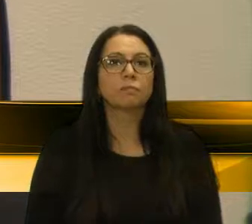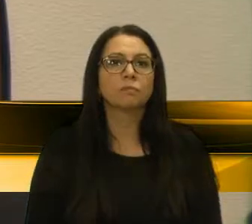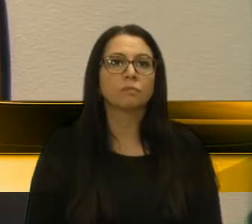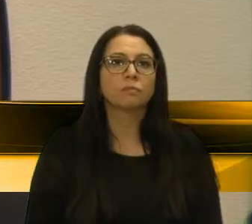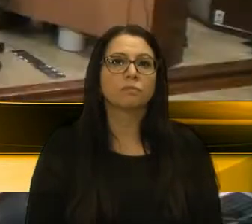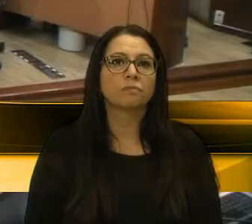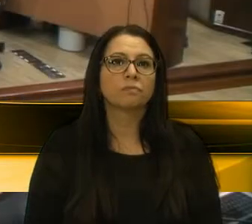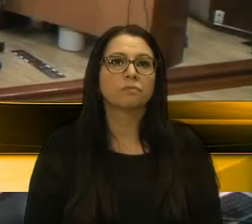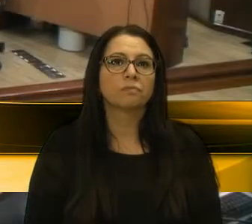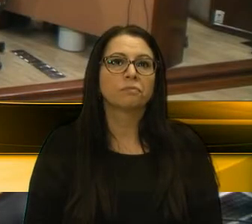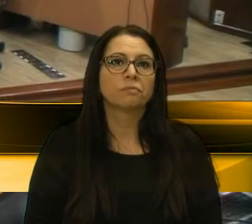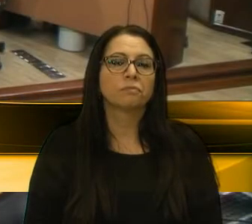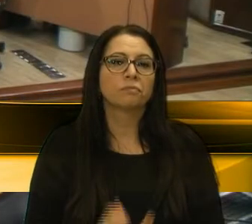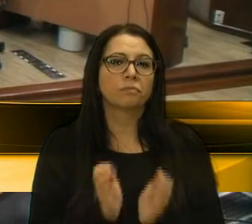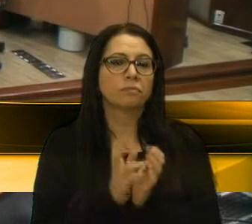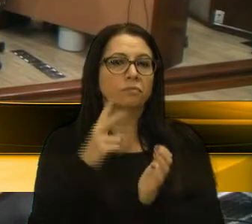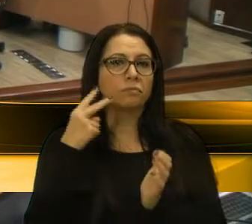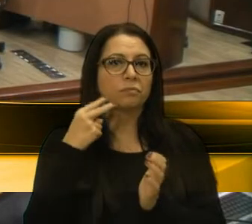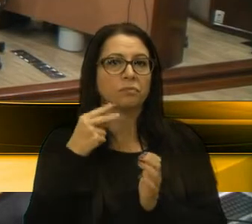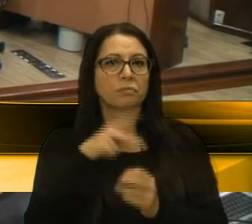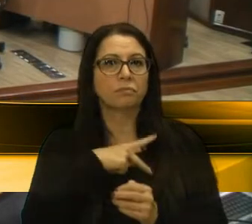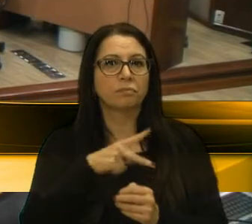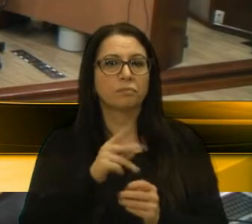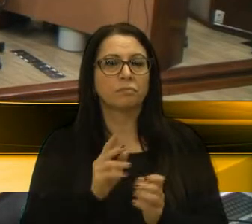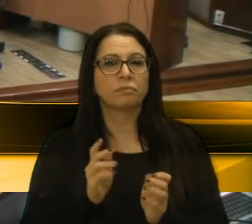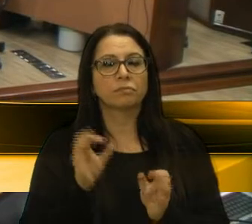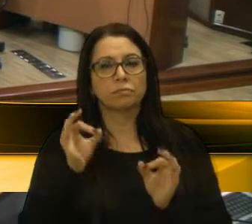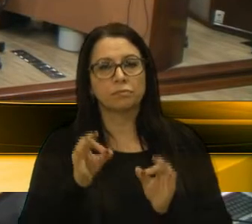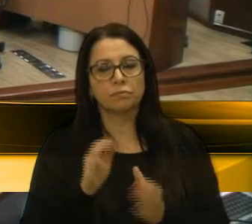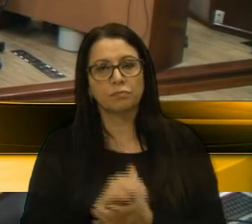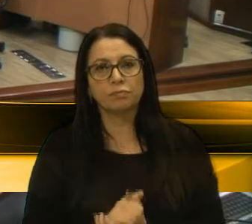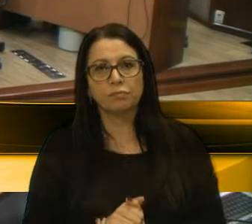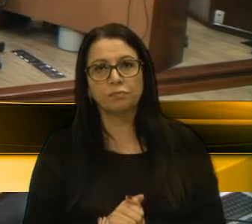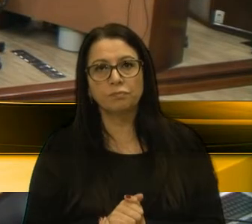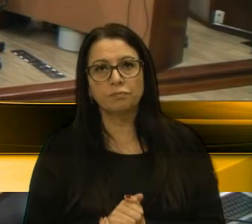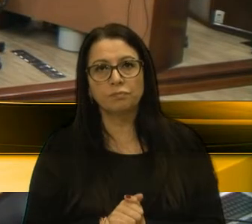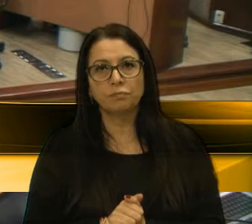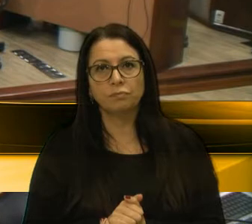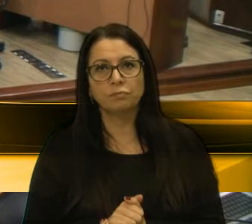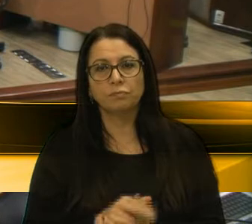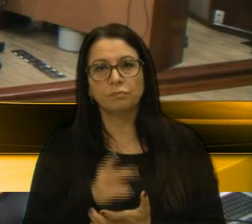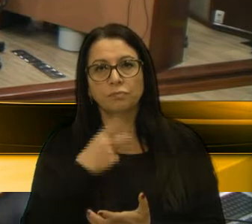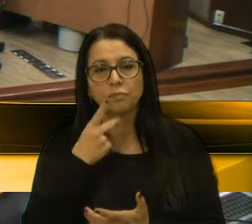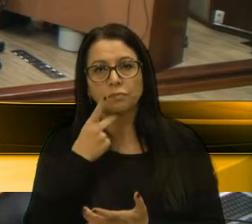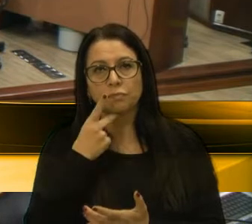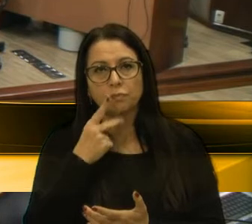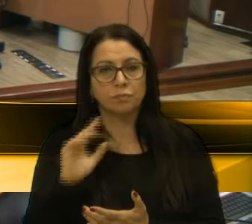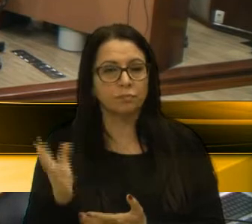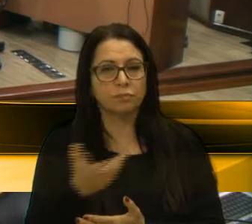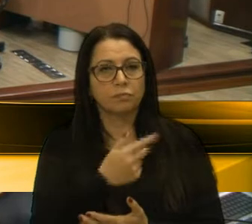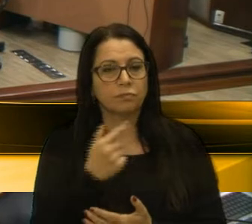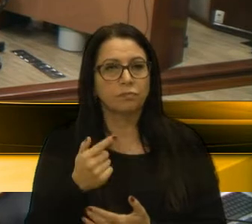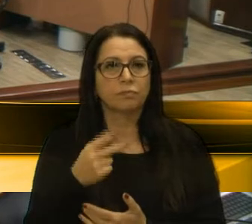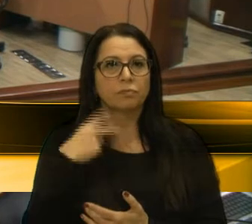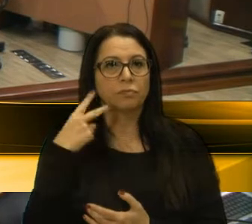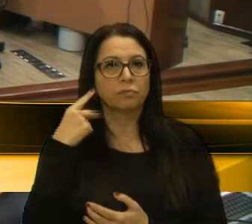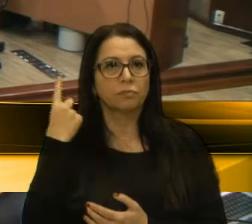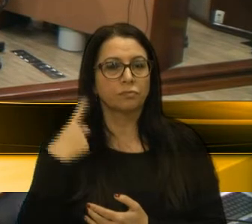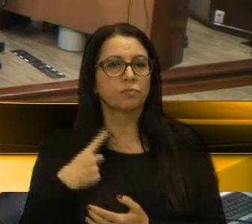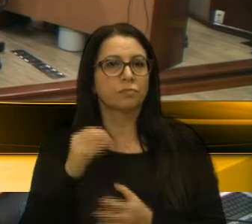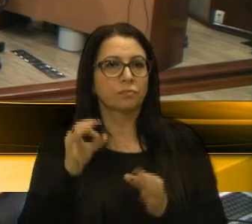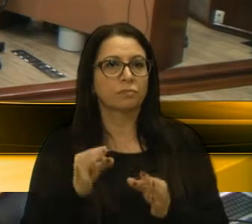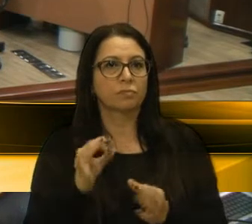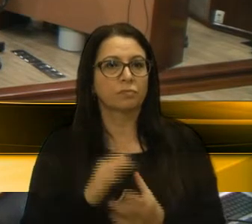Colegas vereadores, presidente, com certeza as falas me contemplaram, vereadora Denise, com certeza.